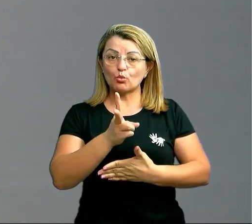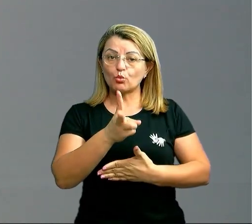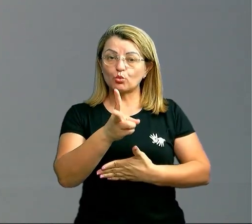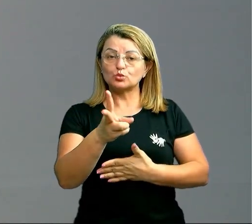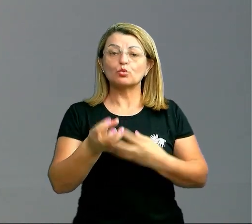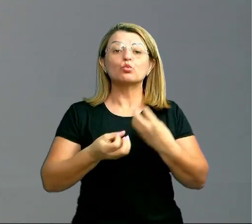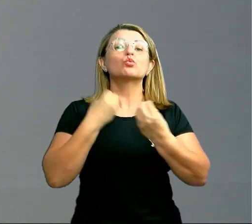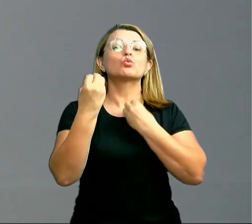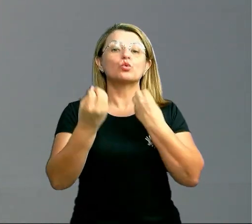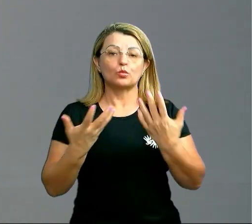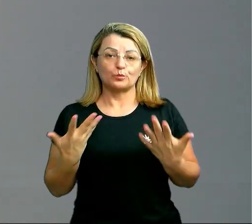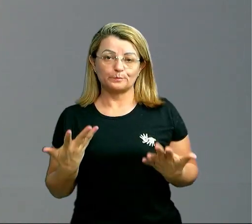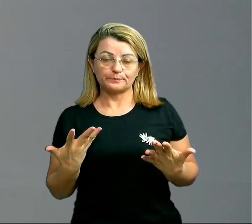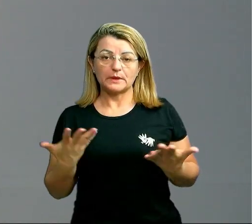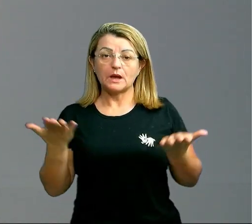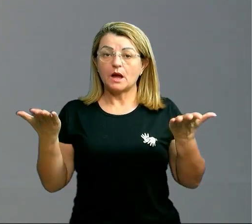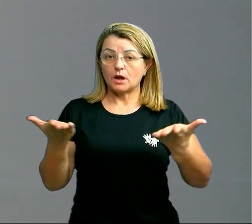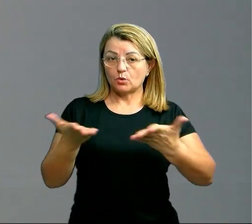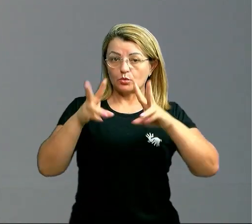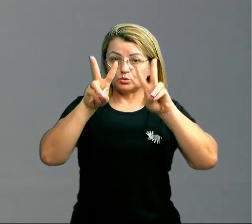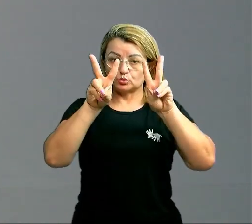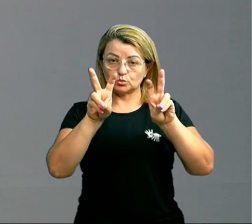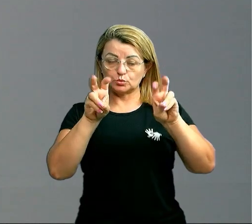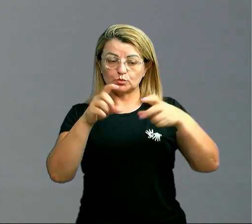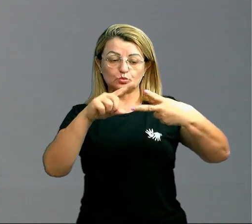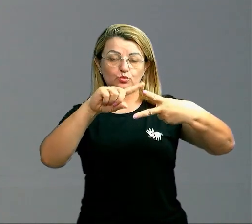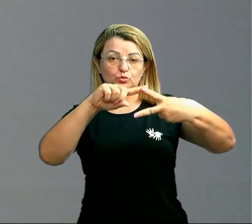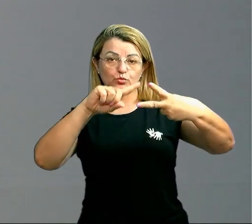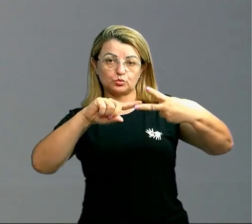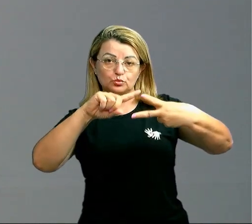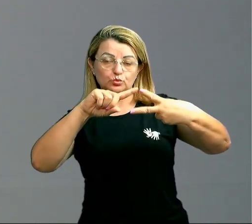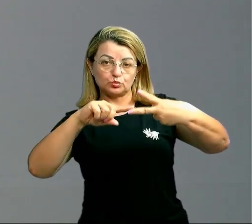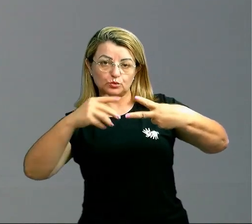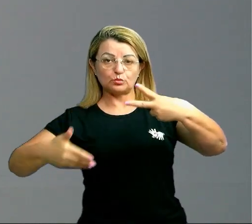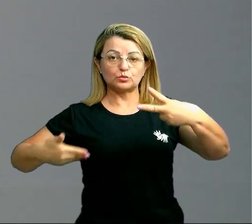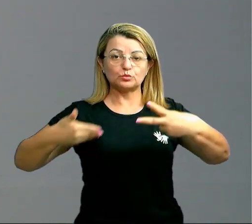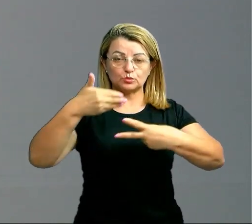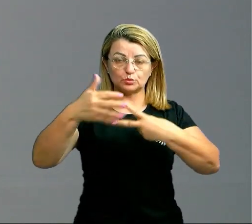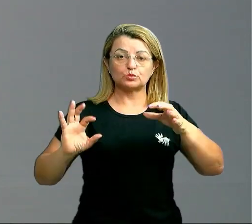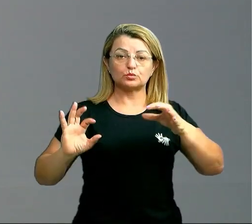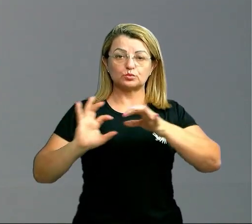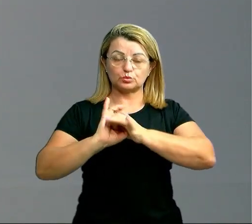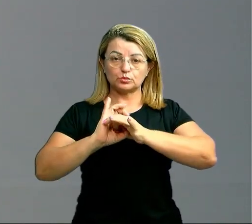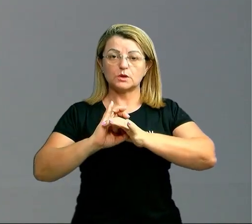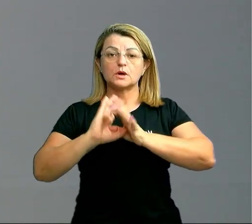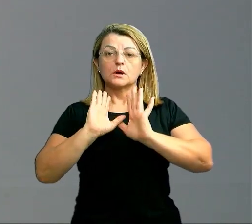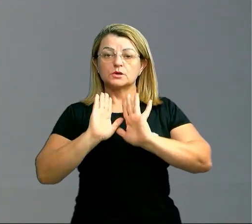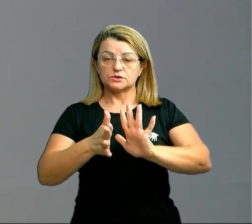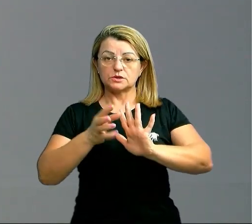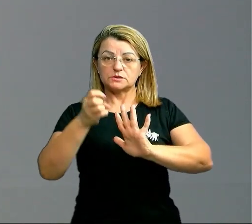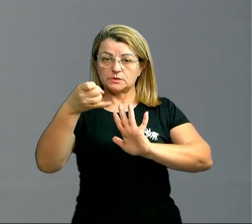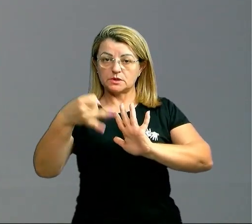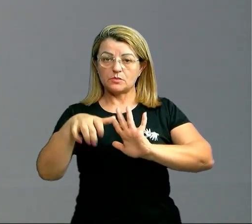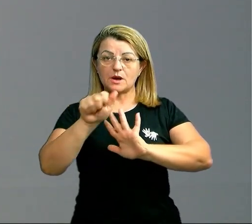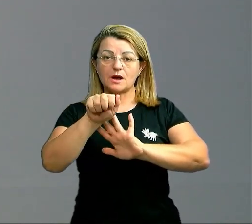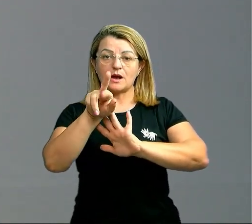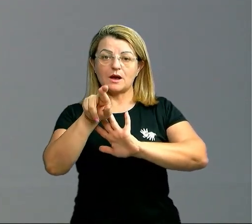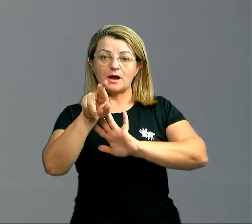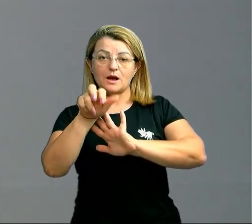Sequência como, professor? Vamos falar agora de dois tópicos relacionados a isso daí. Já falamos de arranjo, agora é